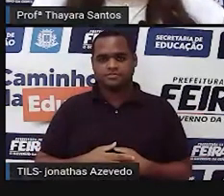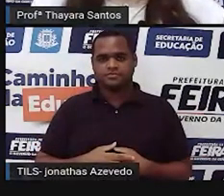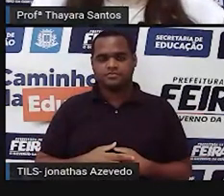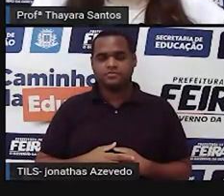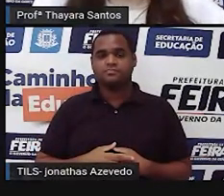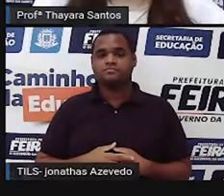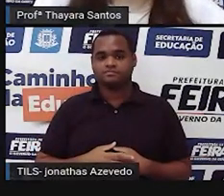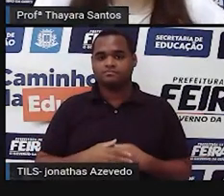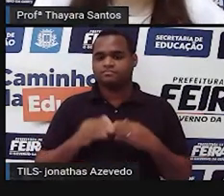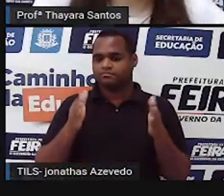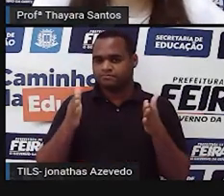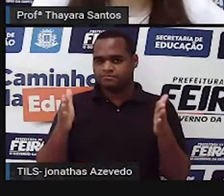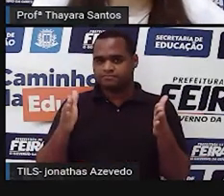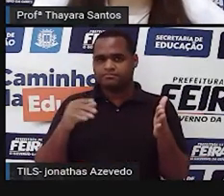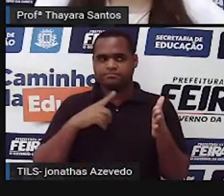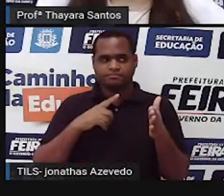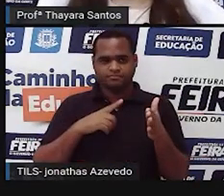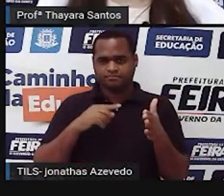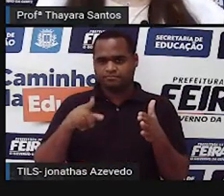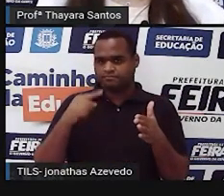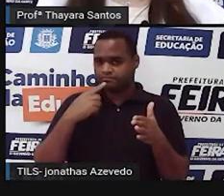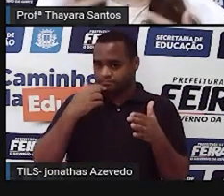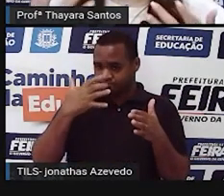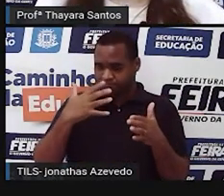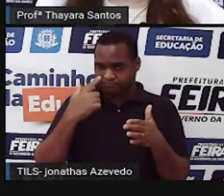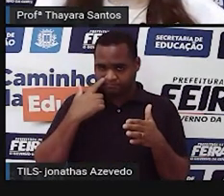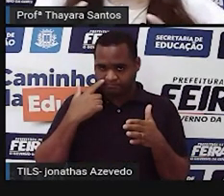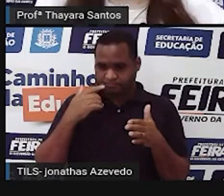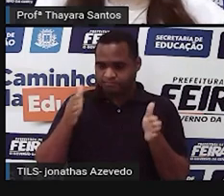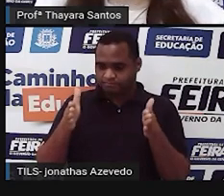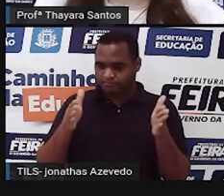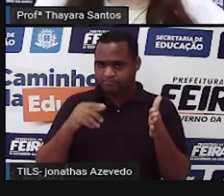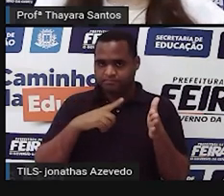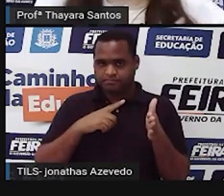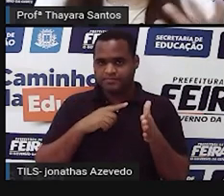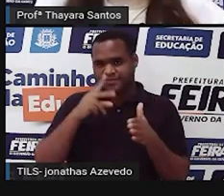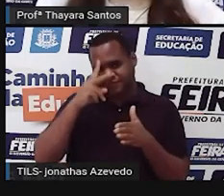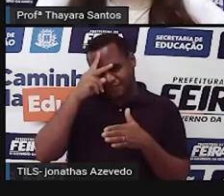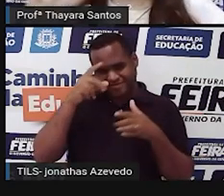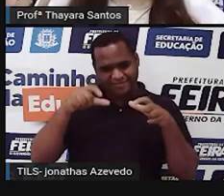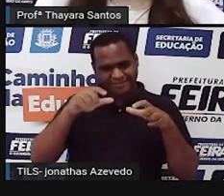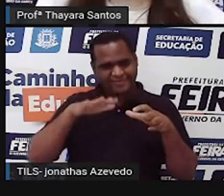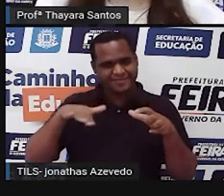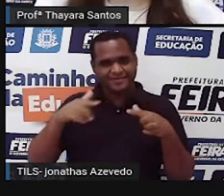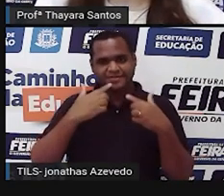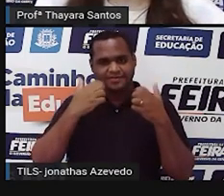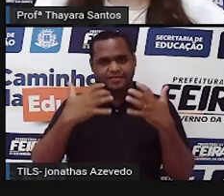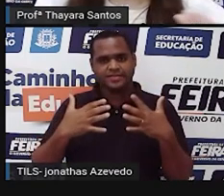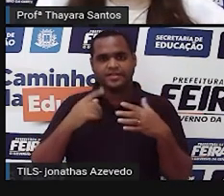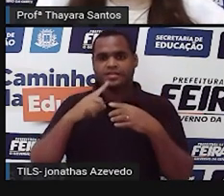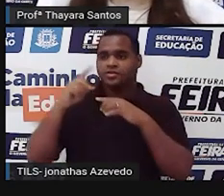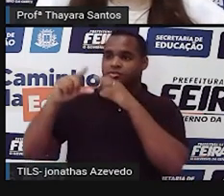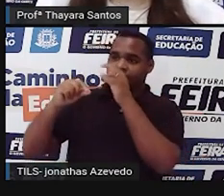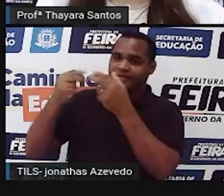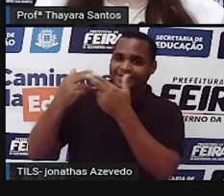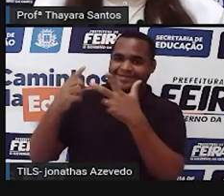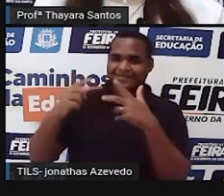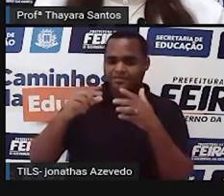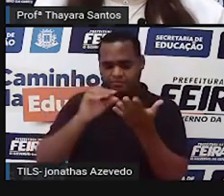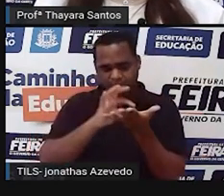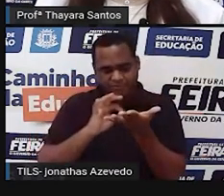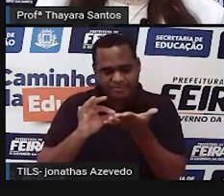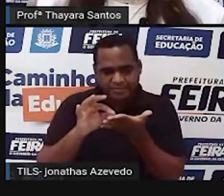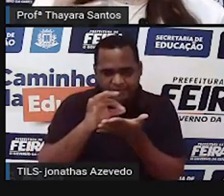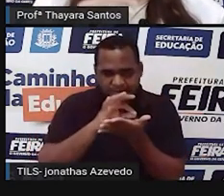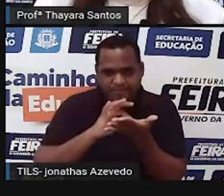E durante muito tempo, como a gente já viu, durante muito tempo na história da humanidade, astrologia e a astronomia eram consideradas a mesma